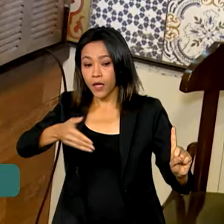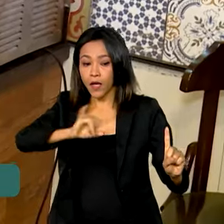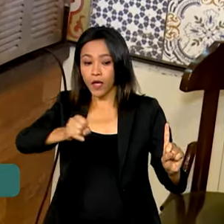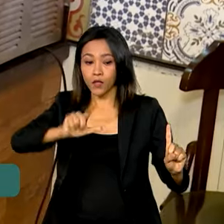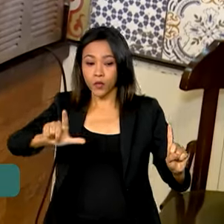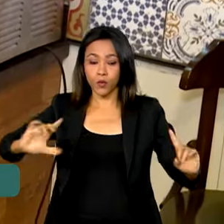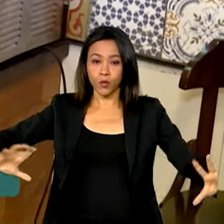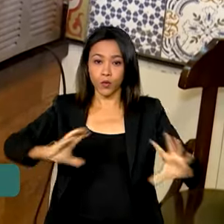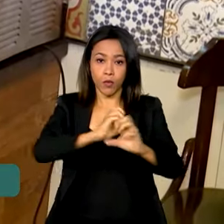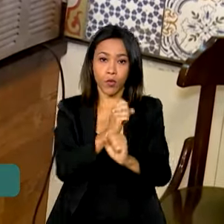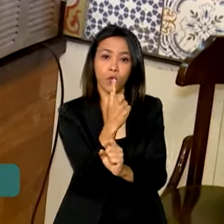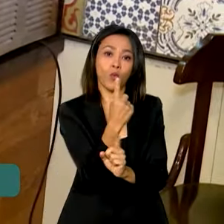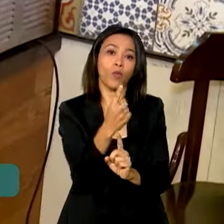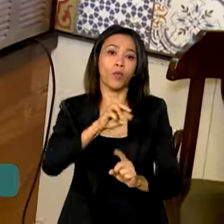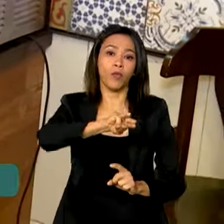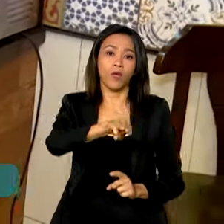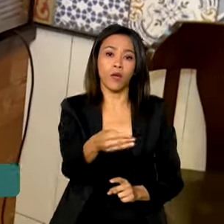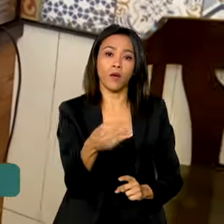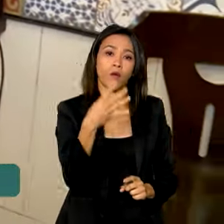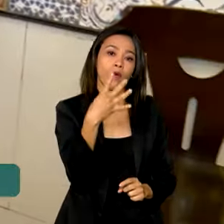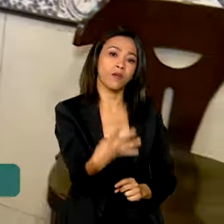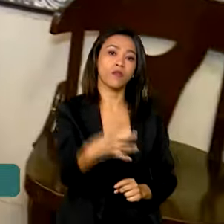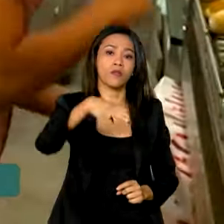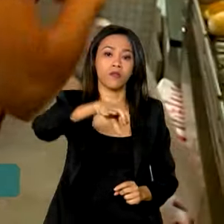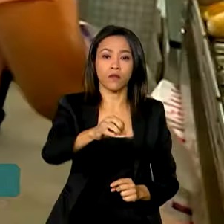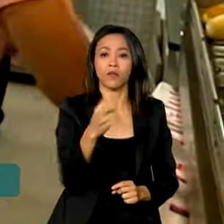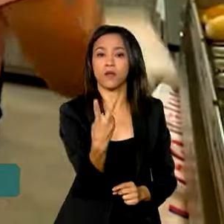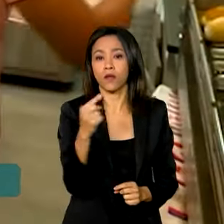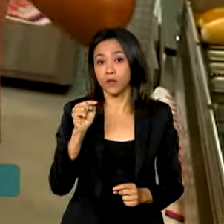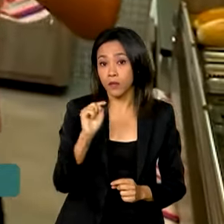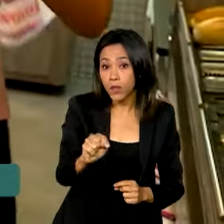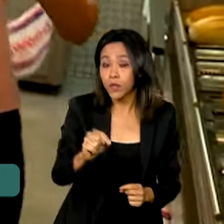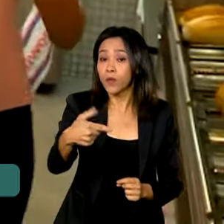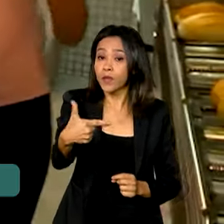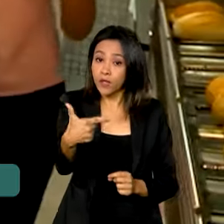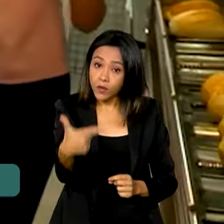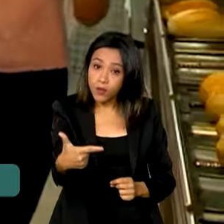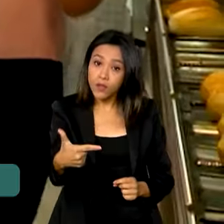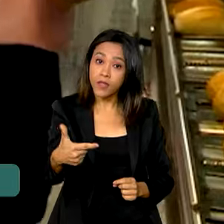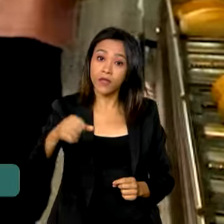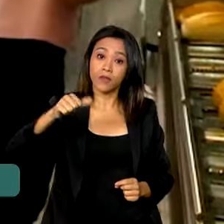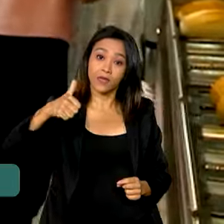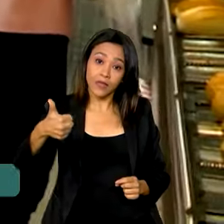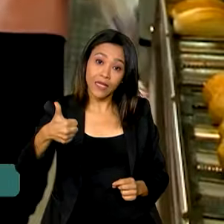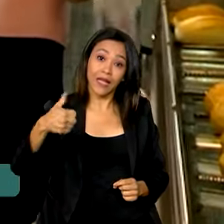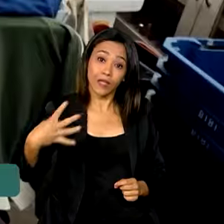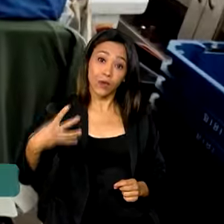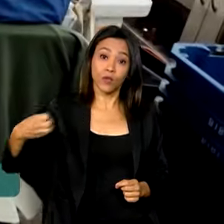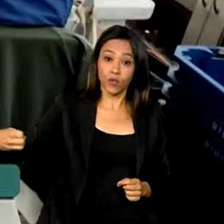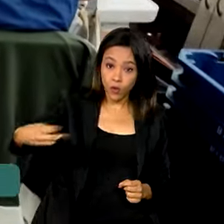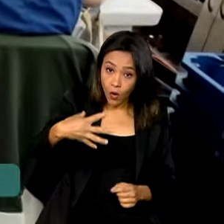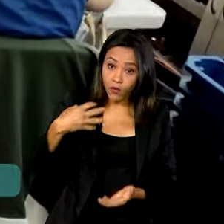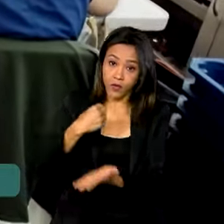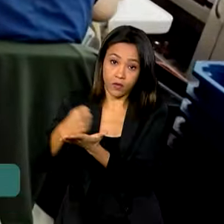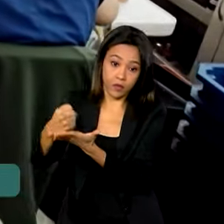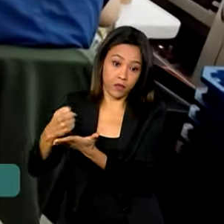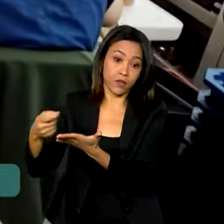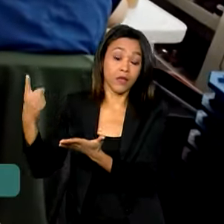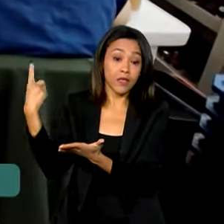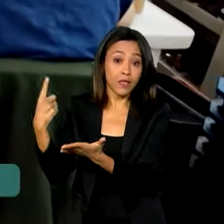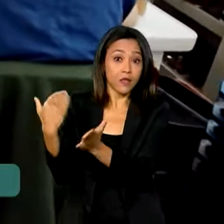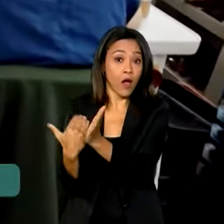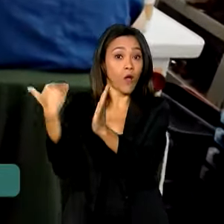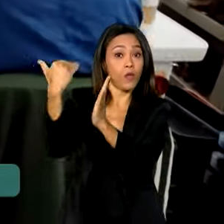saldo é de 1,492,214 novos empregos, acréscimo de